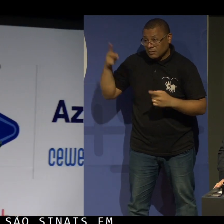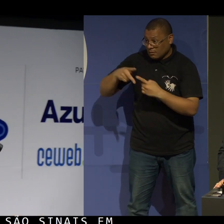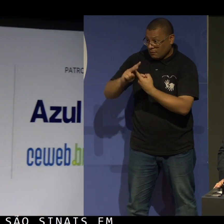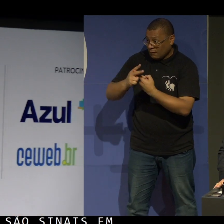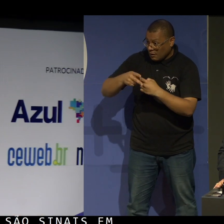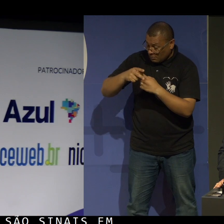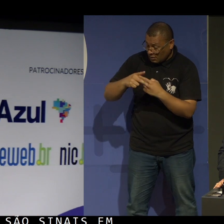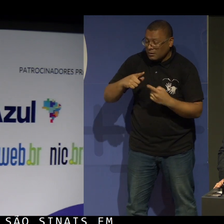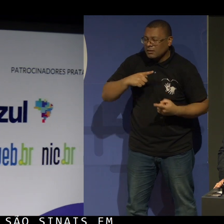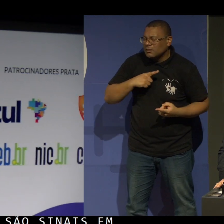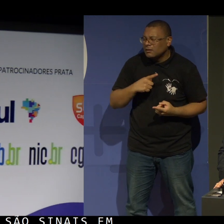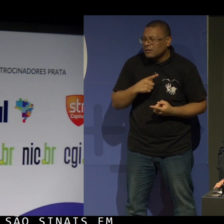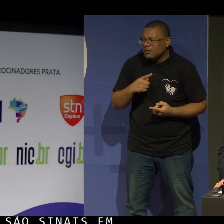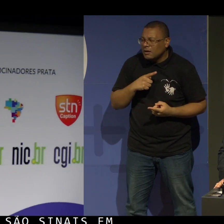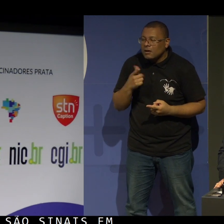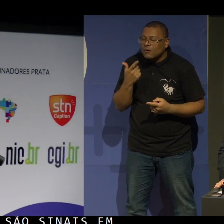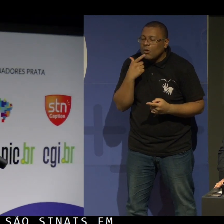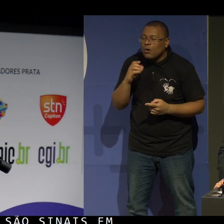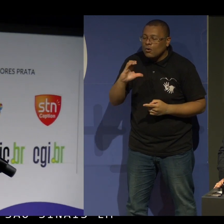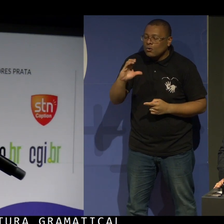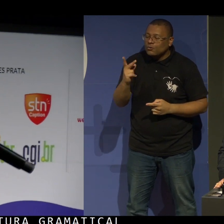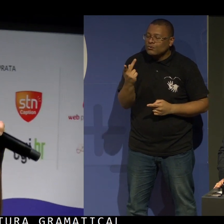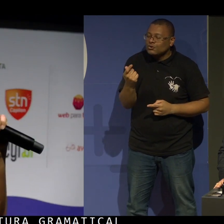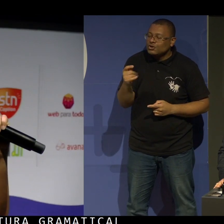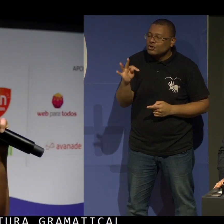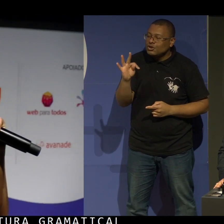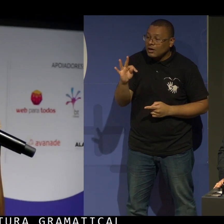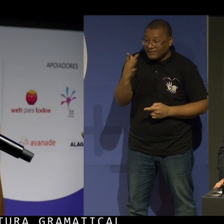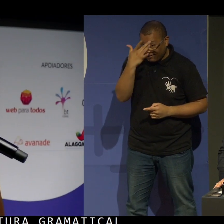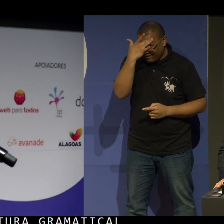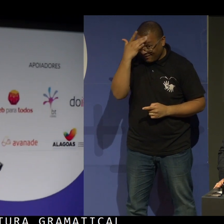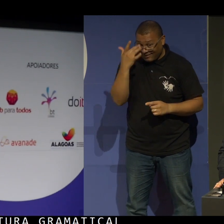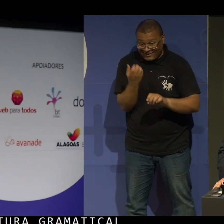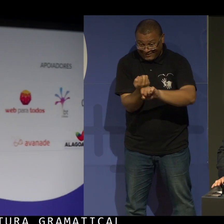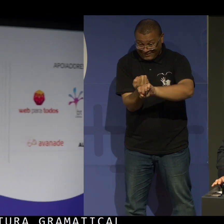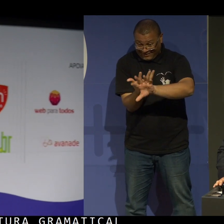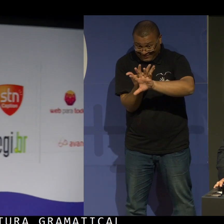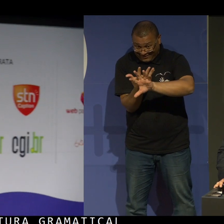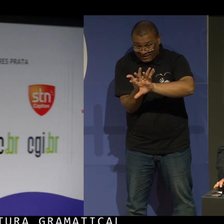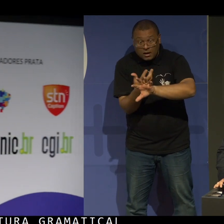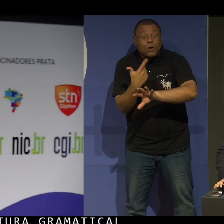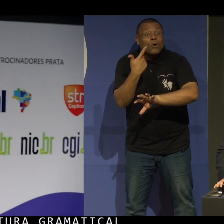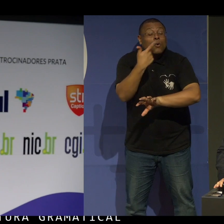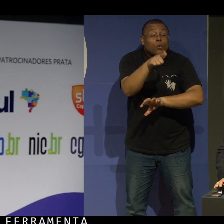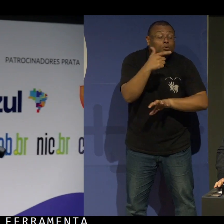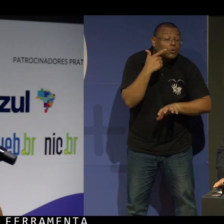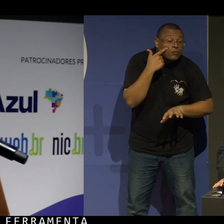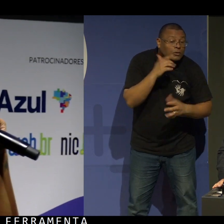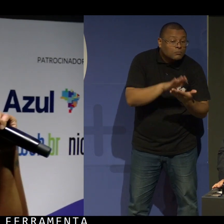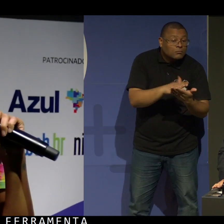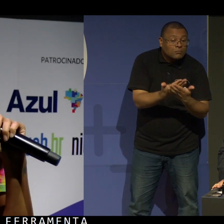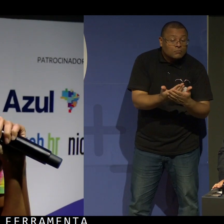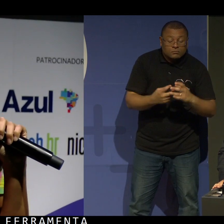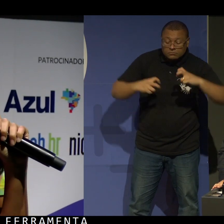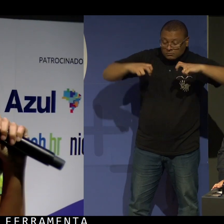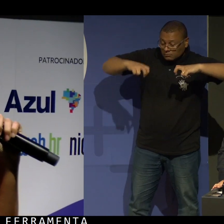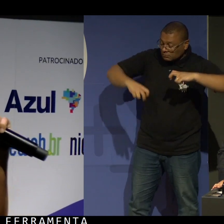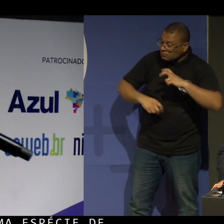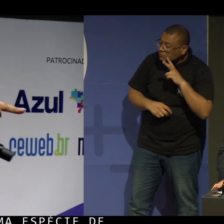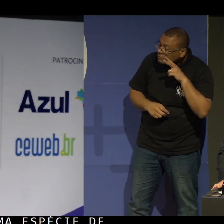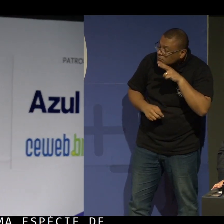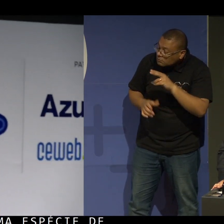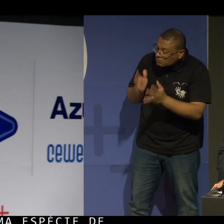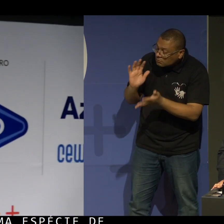funciona como uma espécie de videochat. As pessoas que estão do outro lado recebendo esse vídeo são intérpretes de libras,